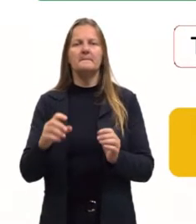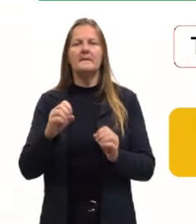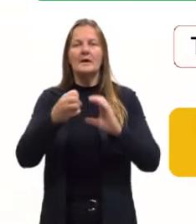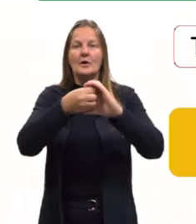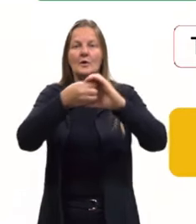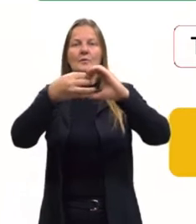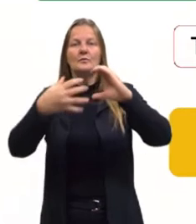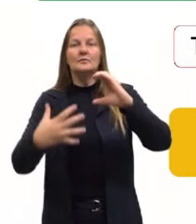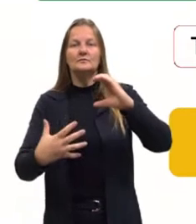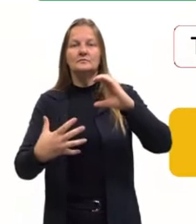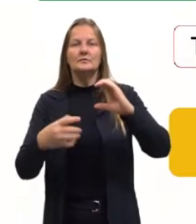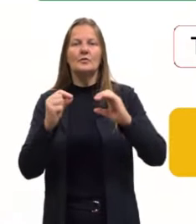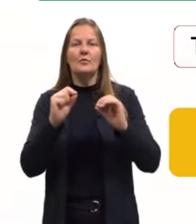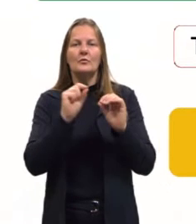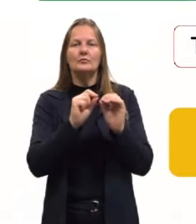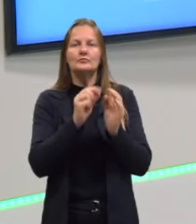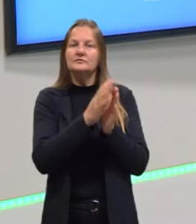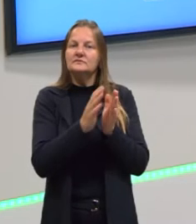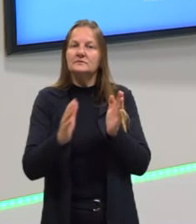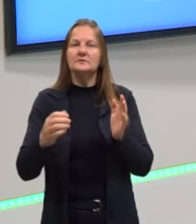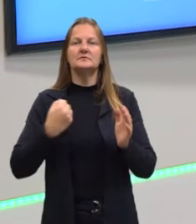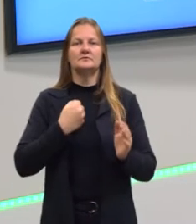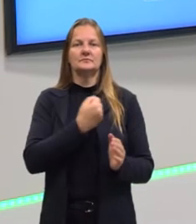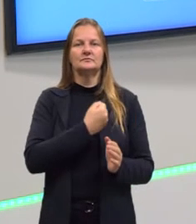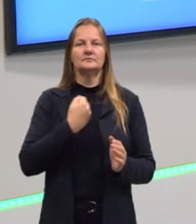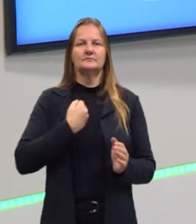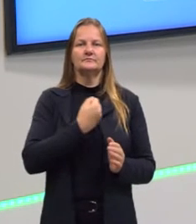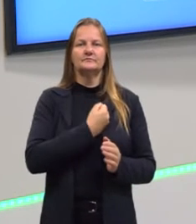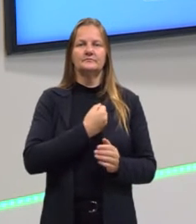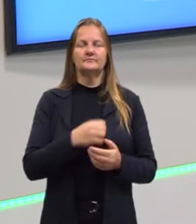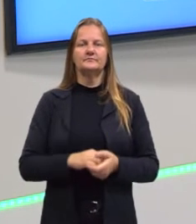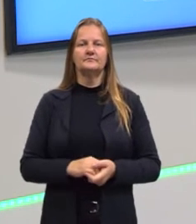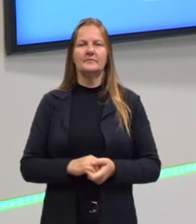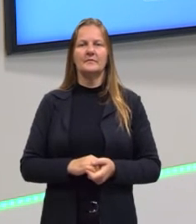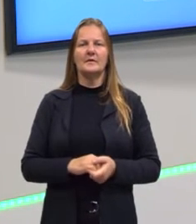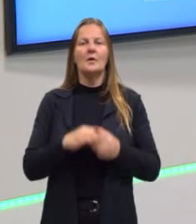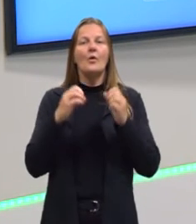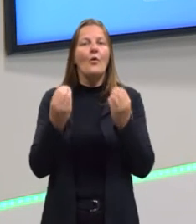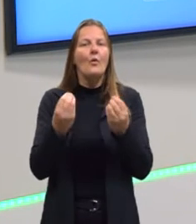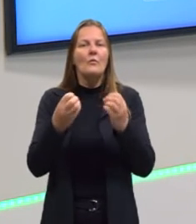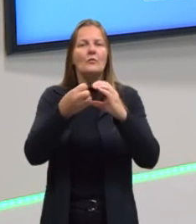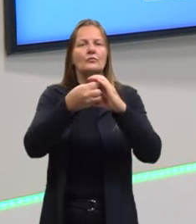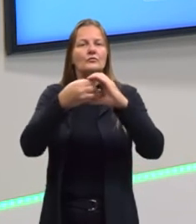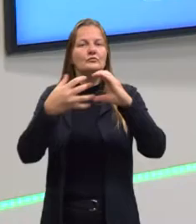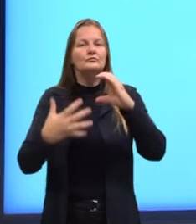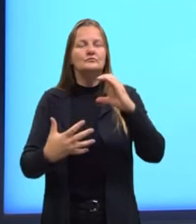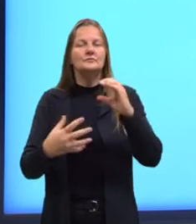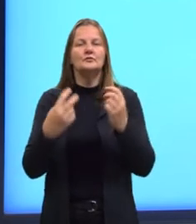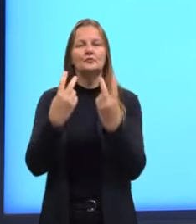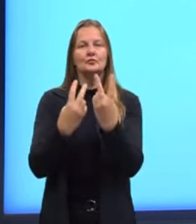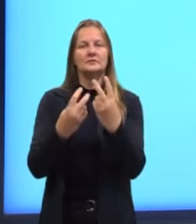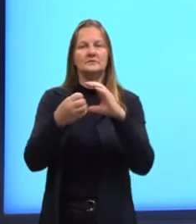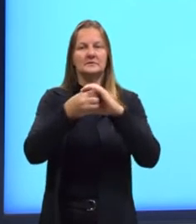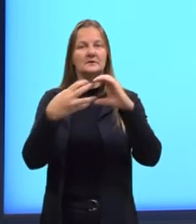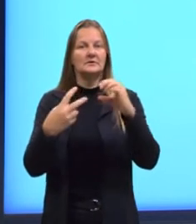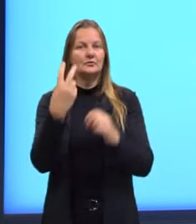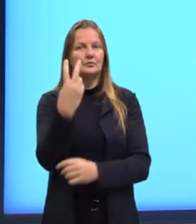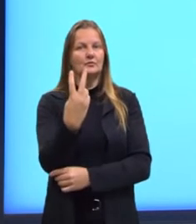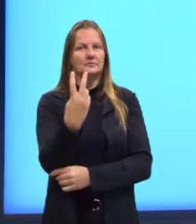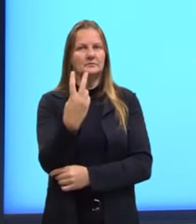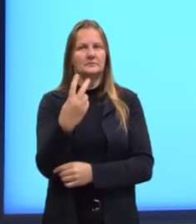classificação das sequências numéricas. Nós podemos classificá-las de acordo com duas características.